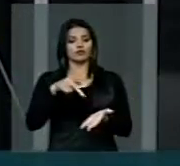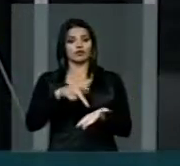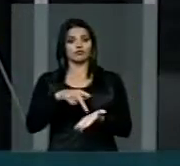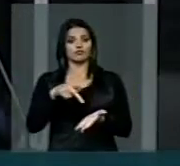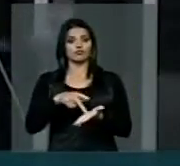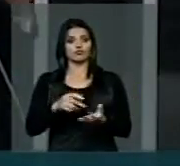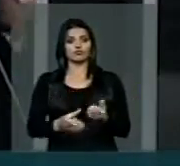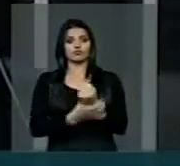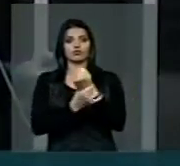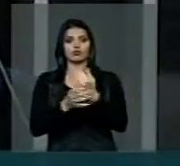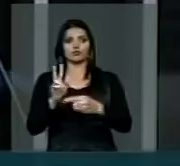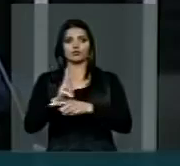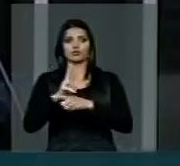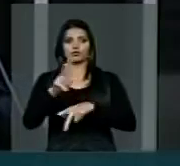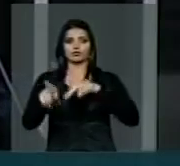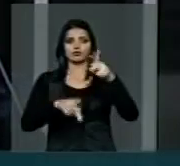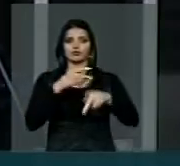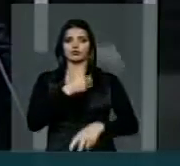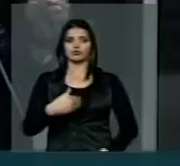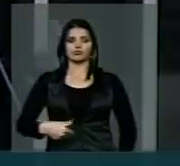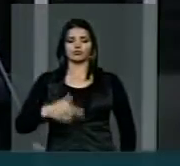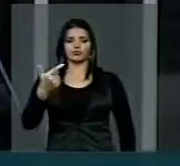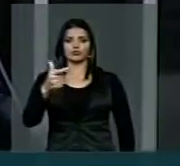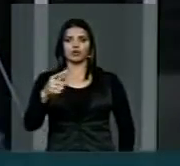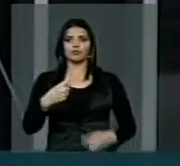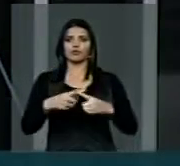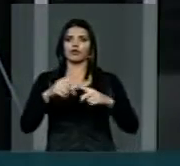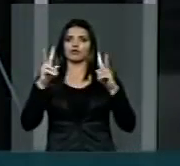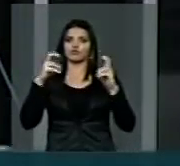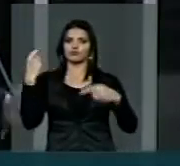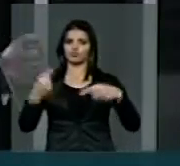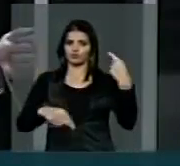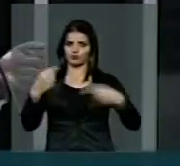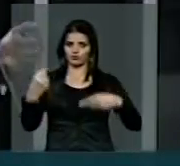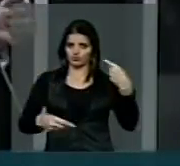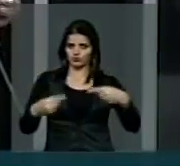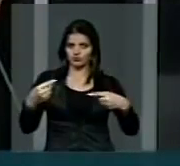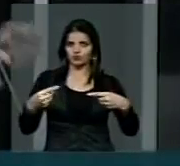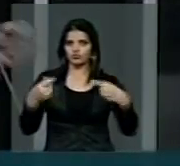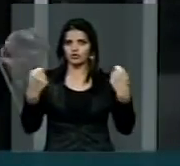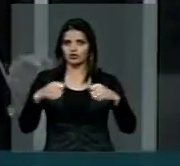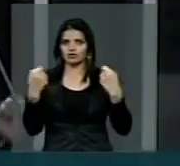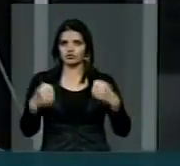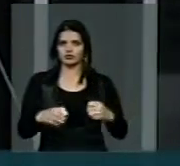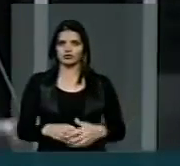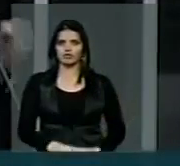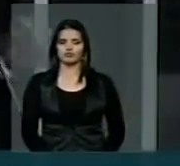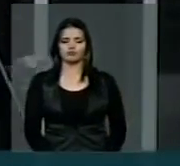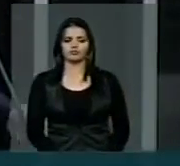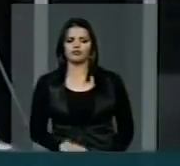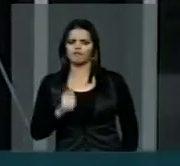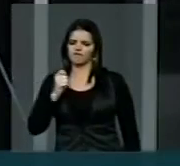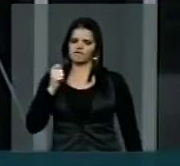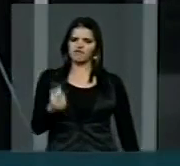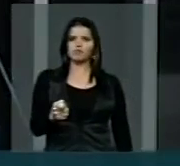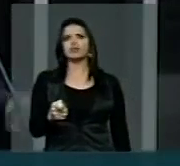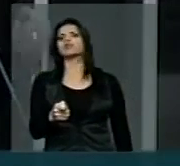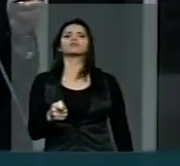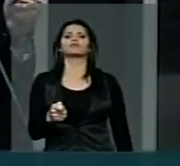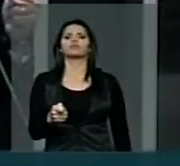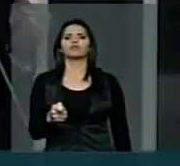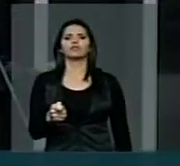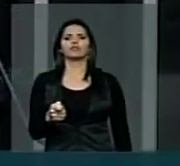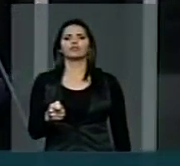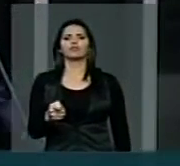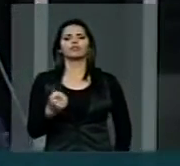Nós temos que tratar esse assunto com muita firmeza, com